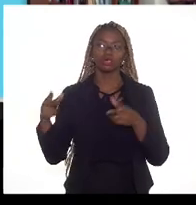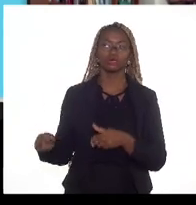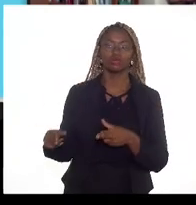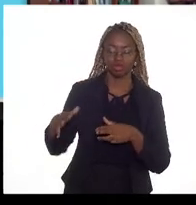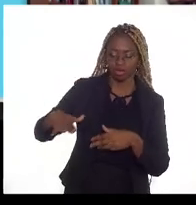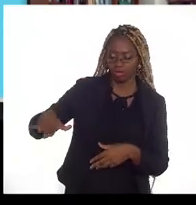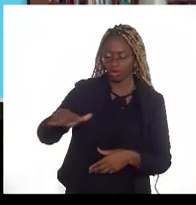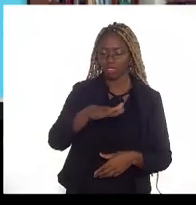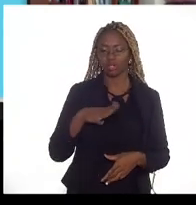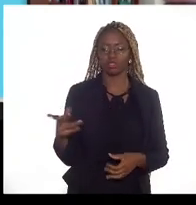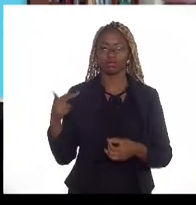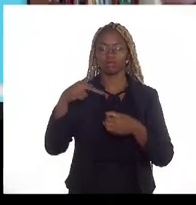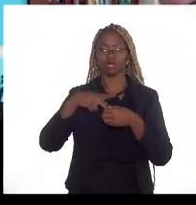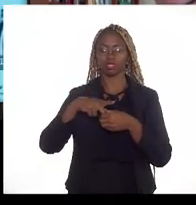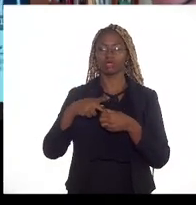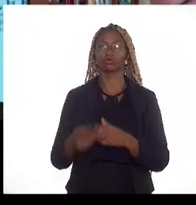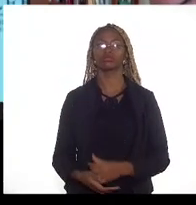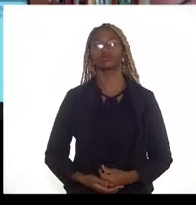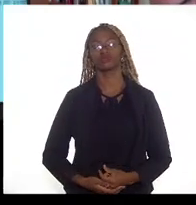petróleo